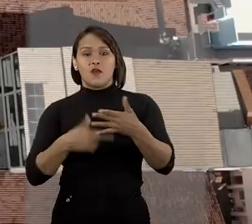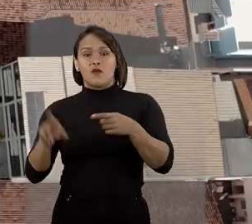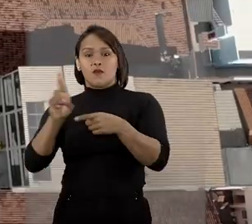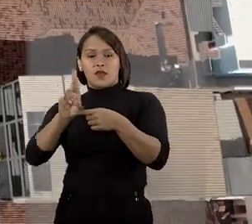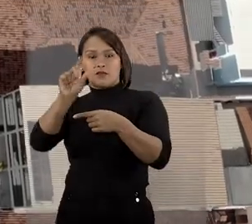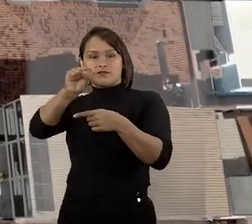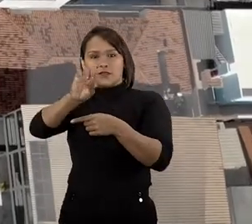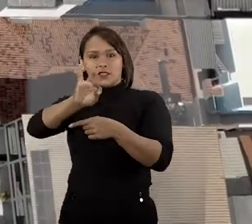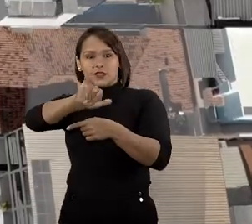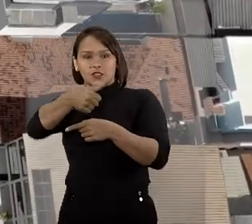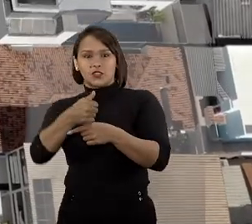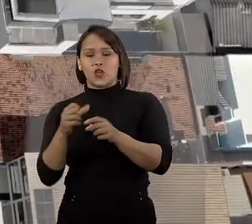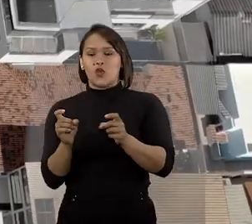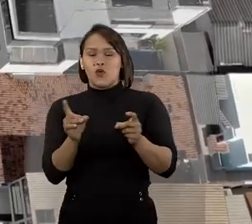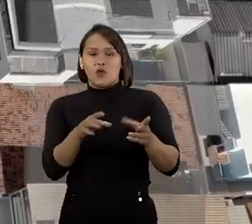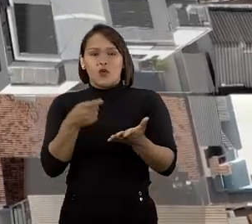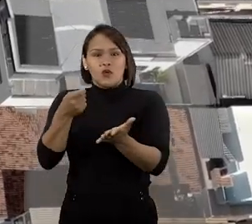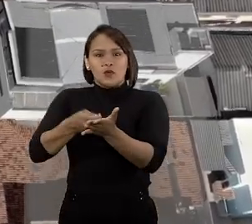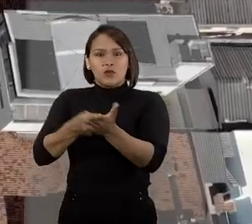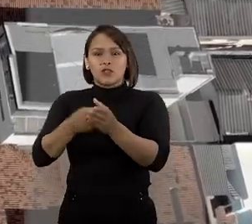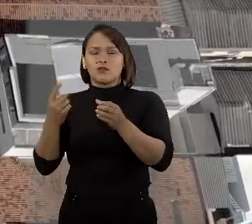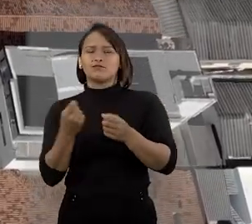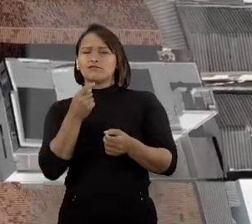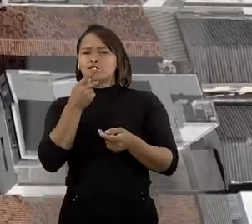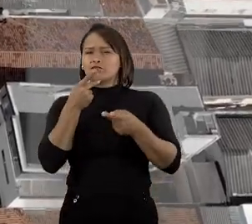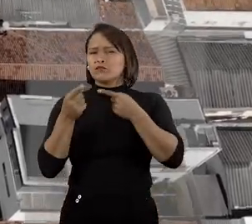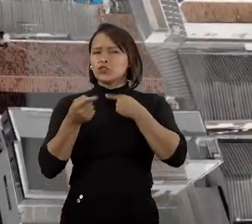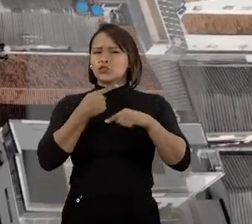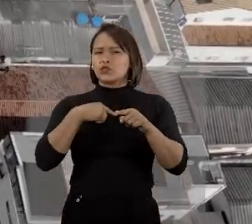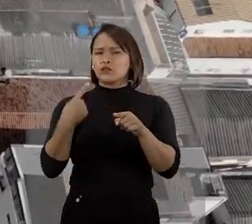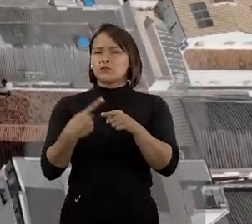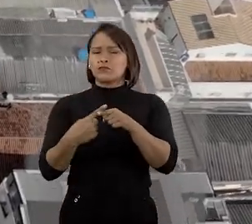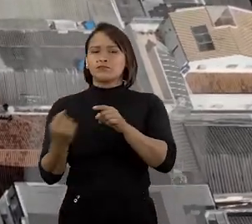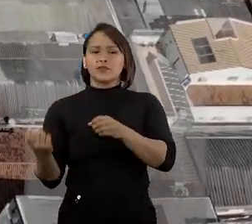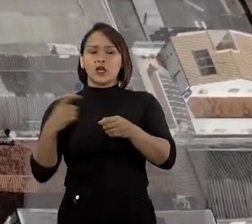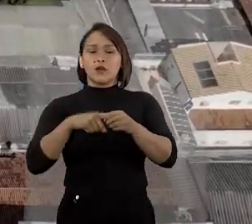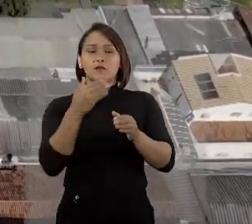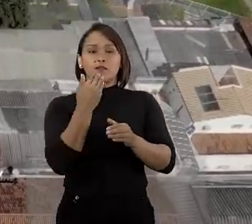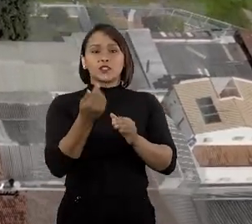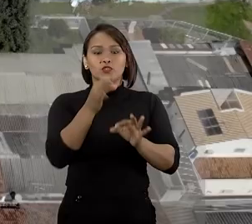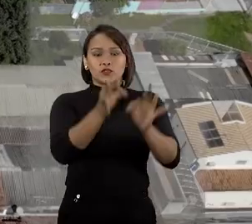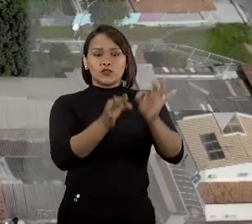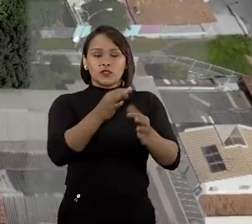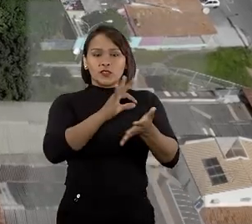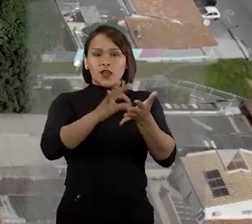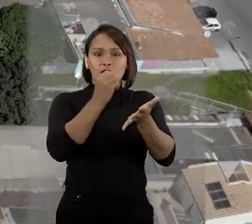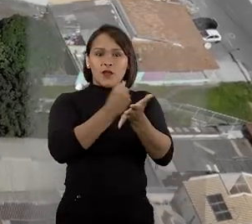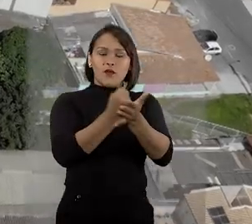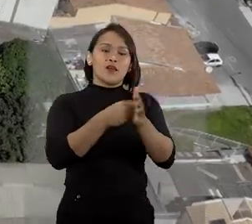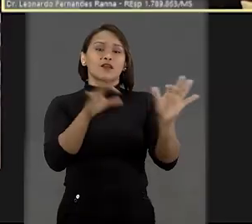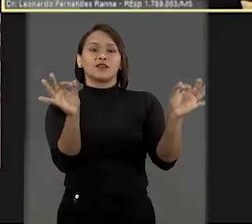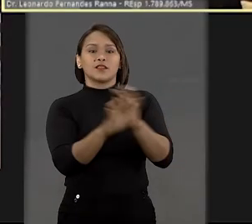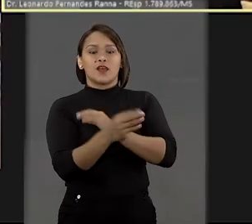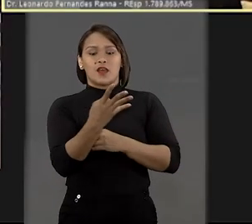No recurso ao STJ, o comprador questionou a reintegração de posse sem pedido judicial de rescisão do contrato. A quarta